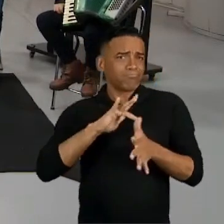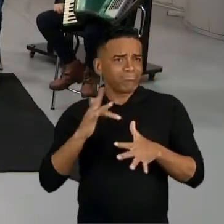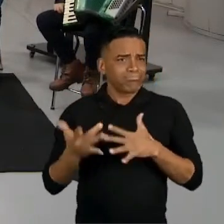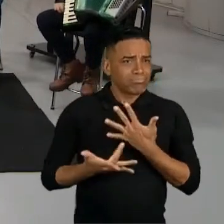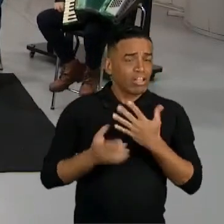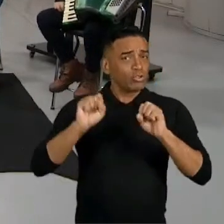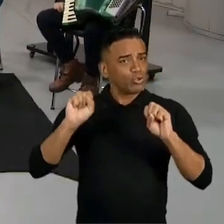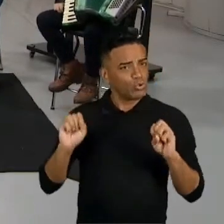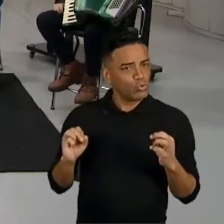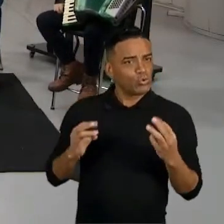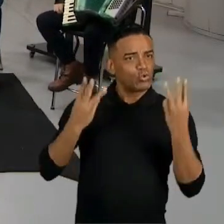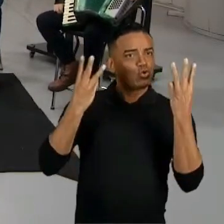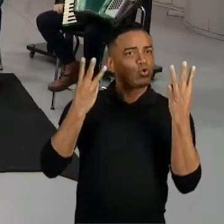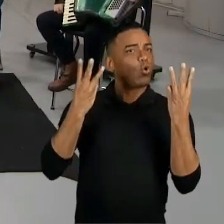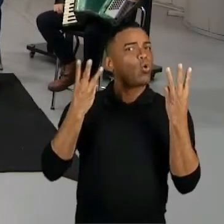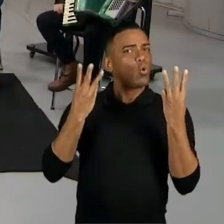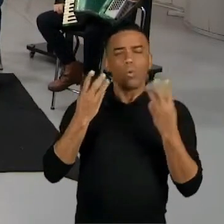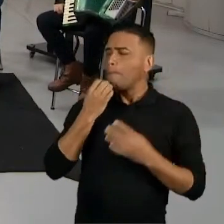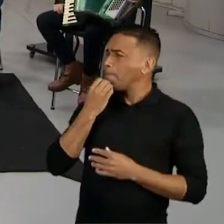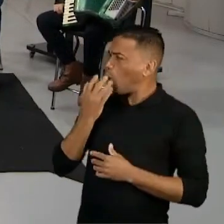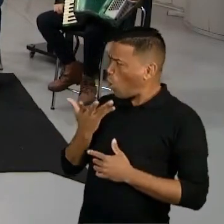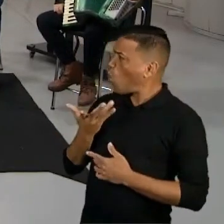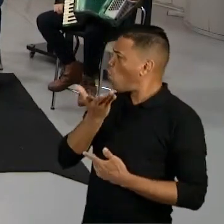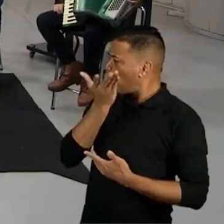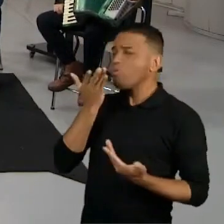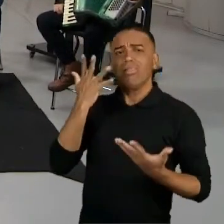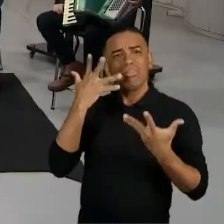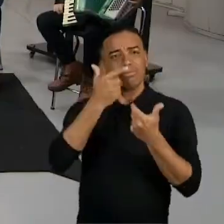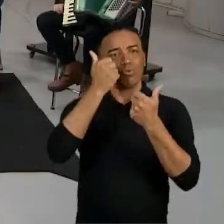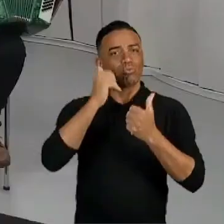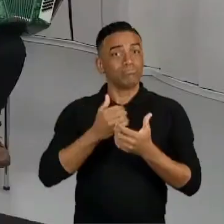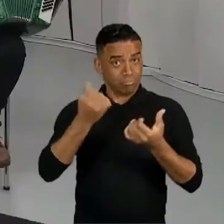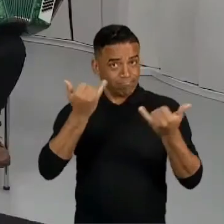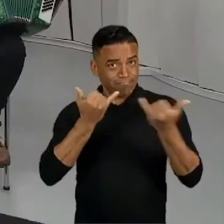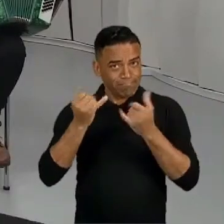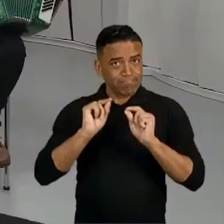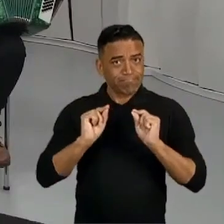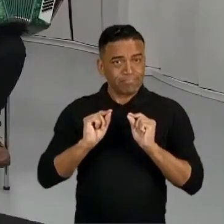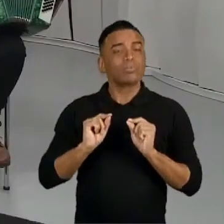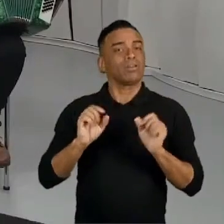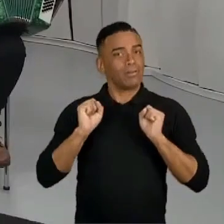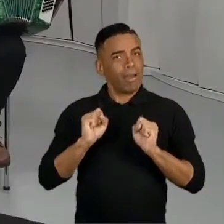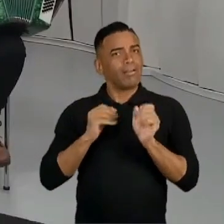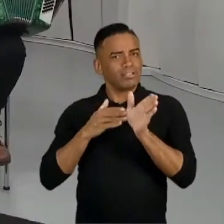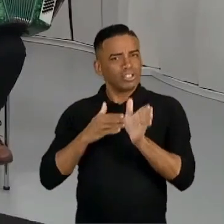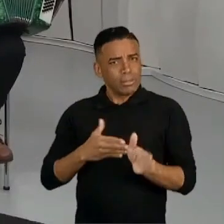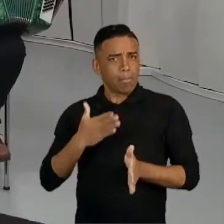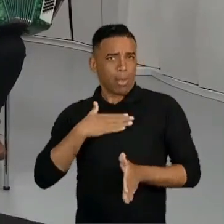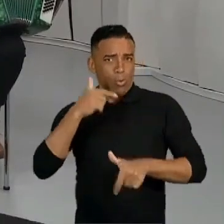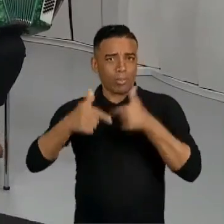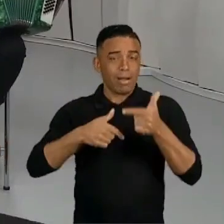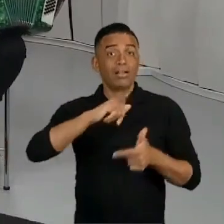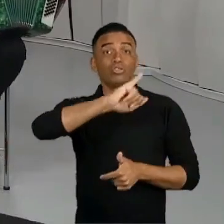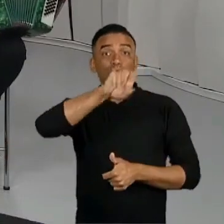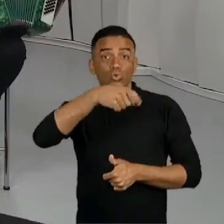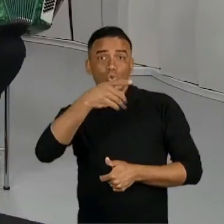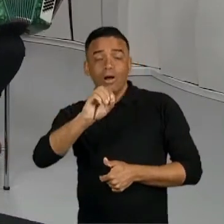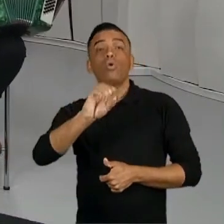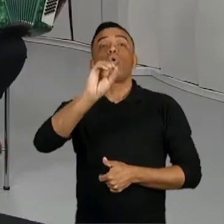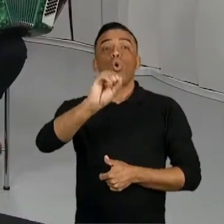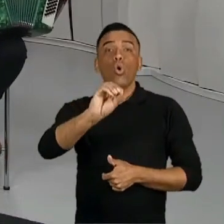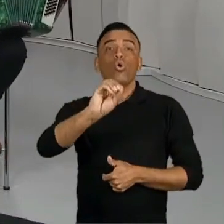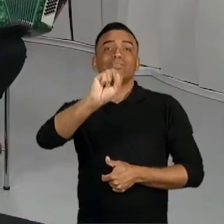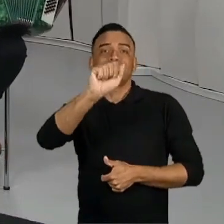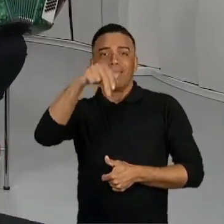shows, que a gente vale muito a pena, é lindo. Pode falar pra gente? É, posso. Quem quiser acompanhar meu trabalho é João Osanã nas redes